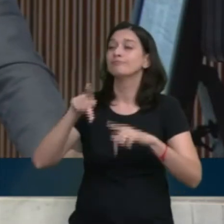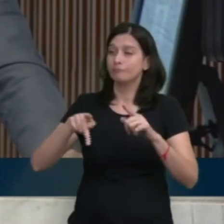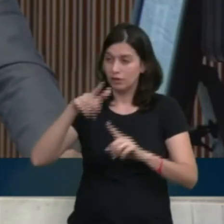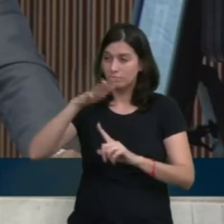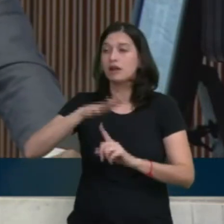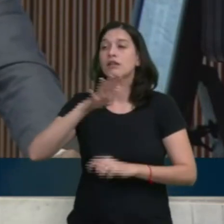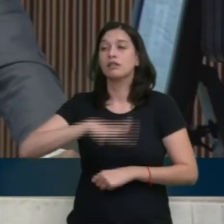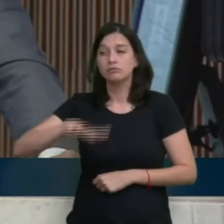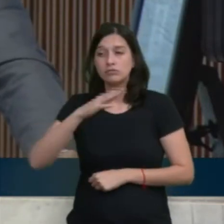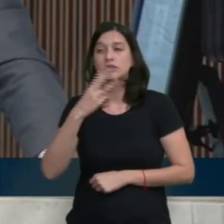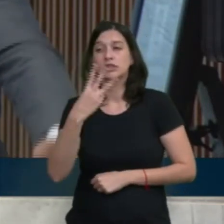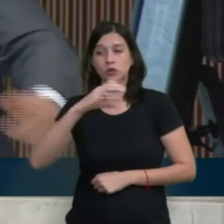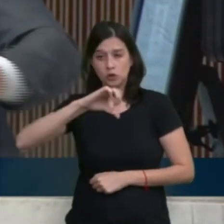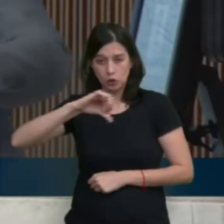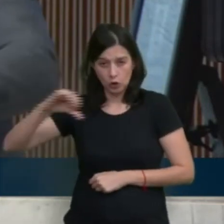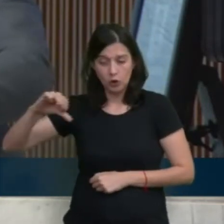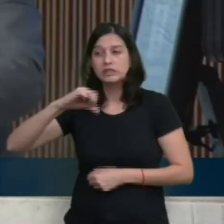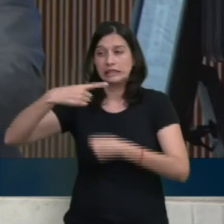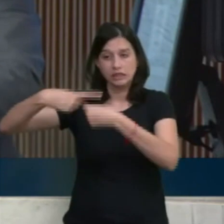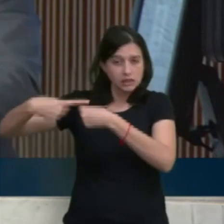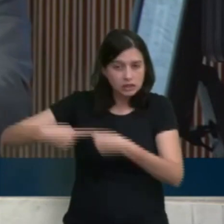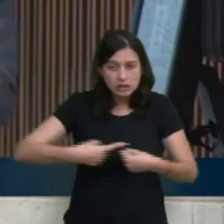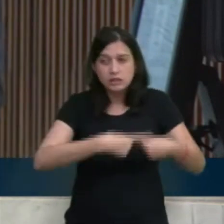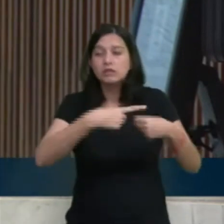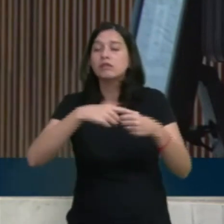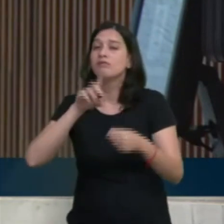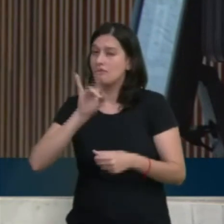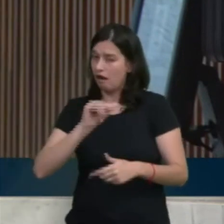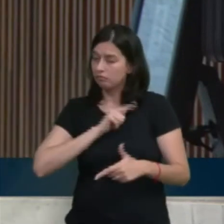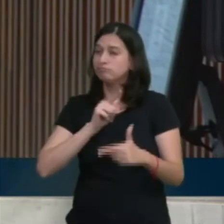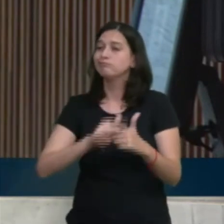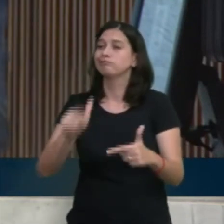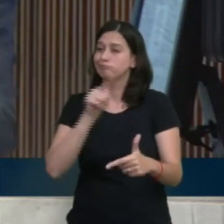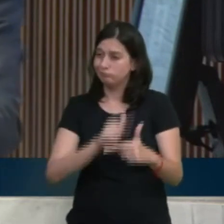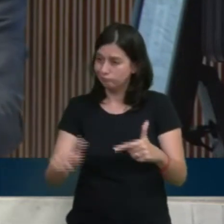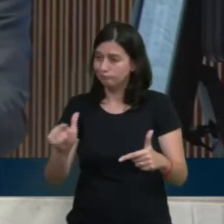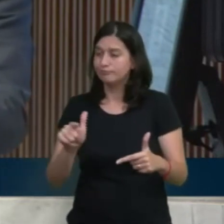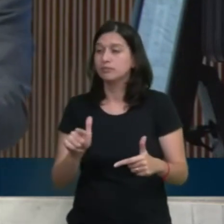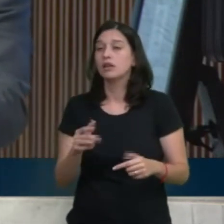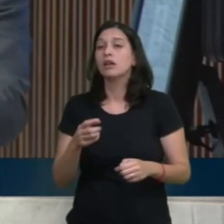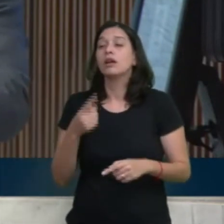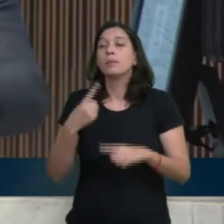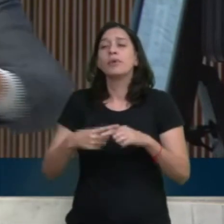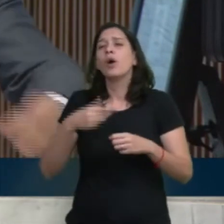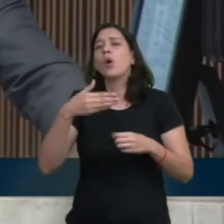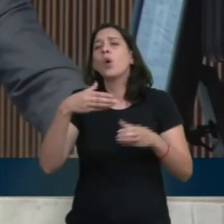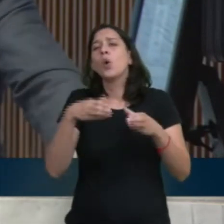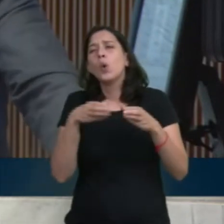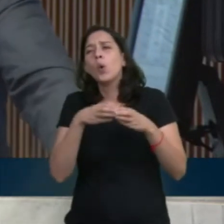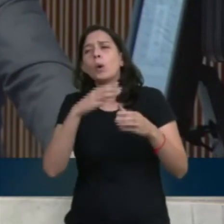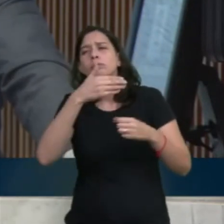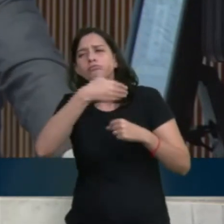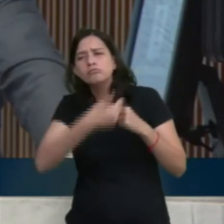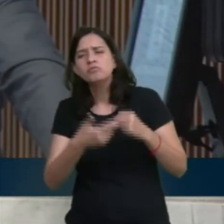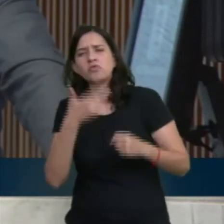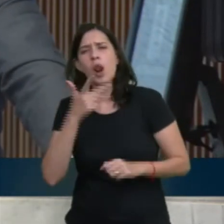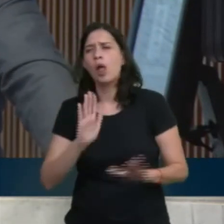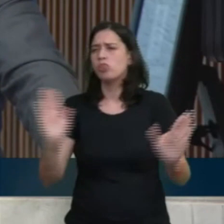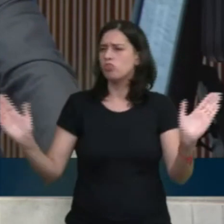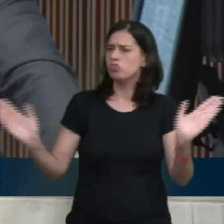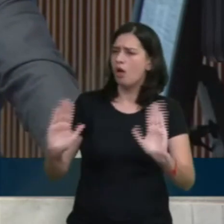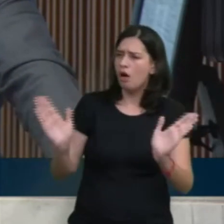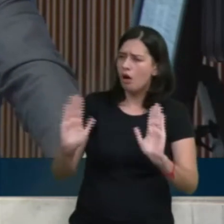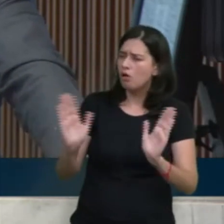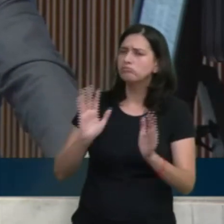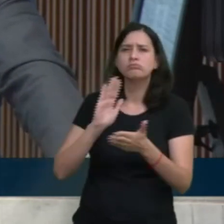municípios. E a base do governo usa discursos dizendo que não encarece a vida do